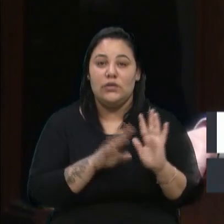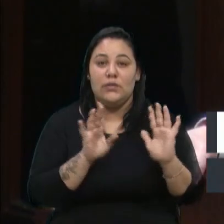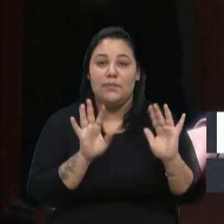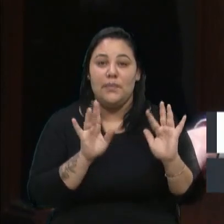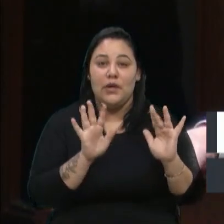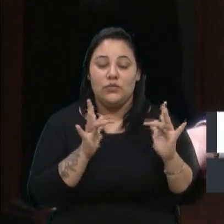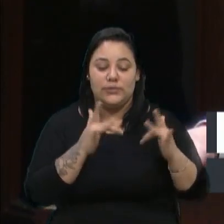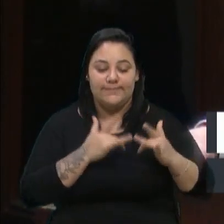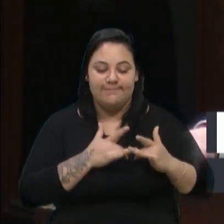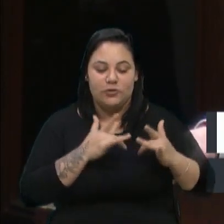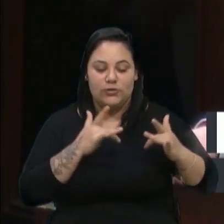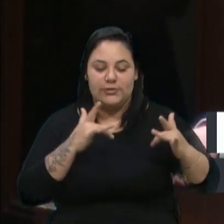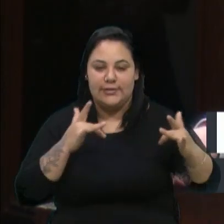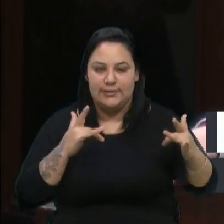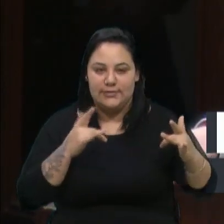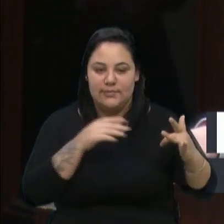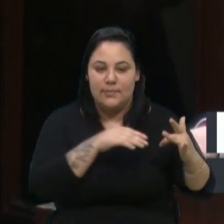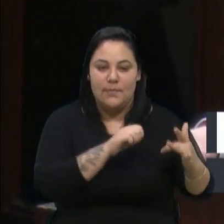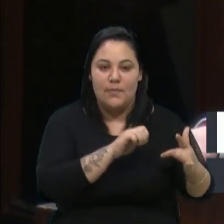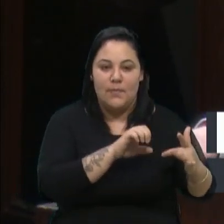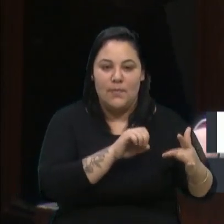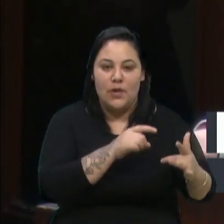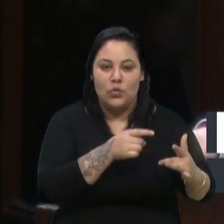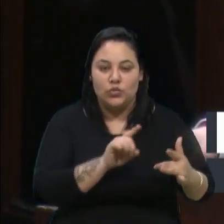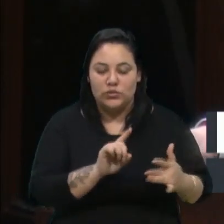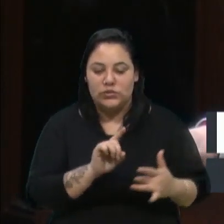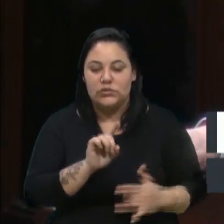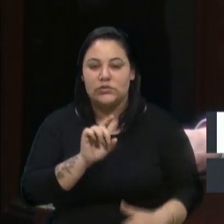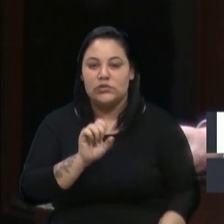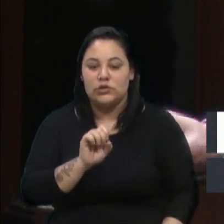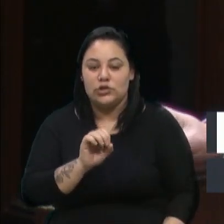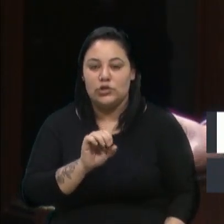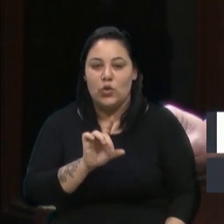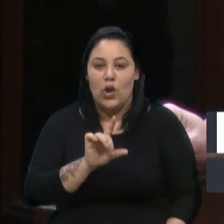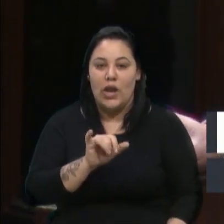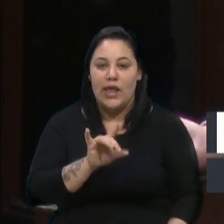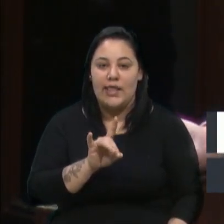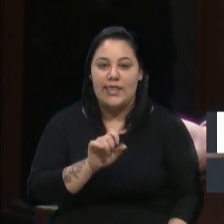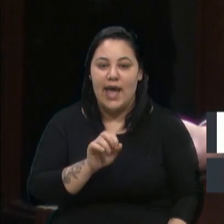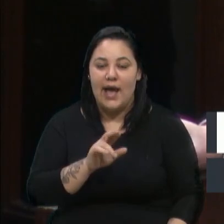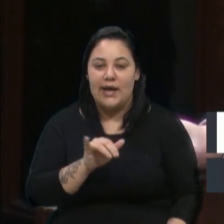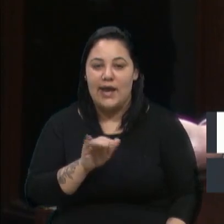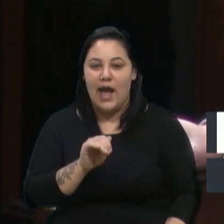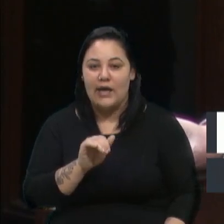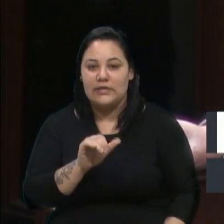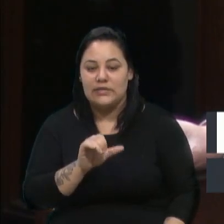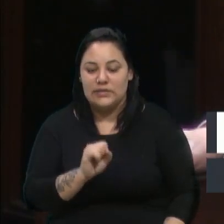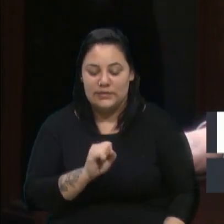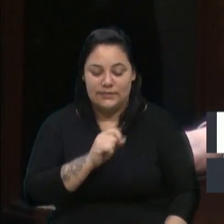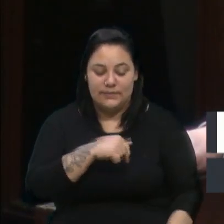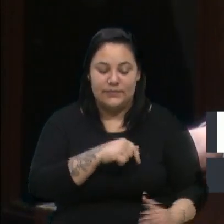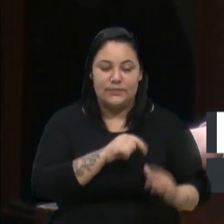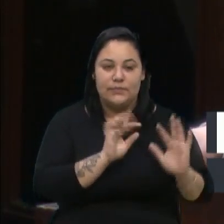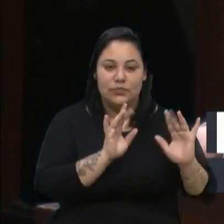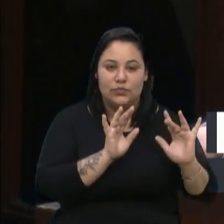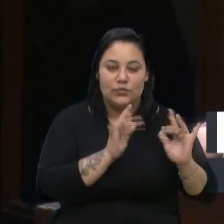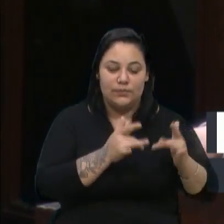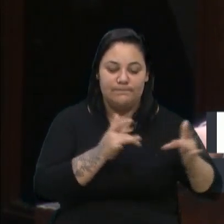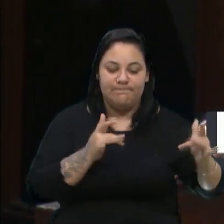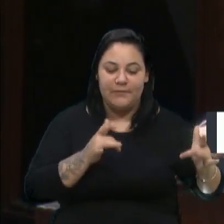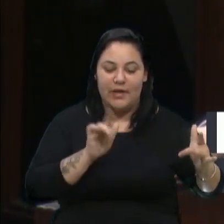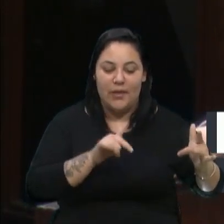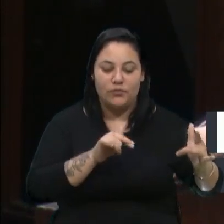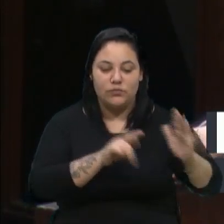Solidárias. Esse é um projeto inicialmente desenvolvido nos Estados Unidos